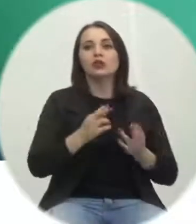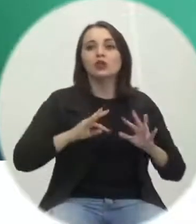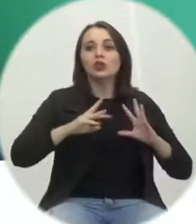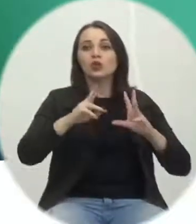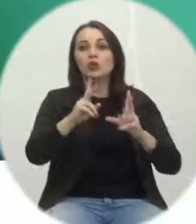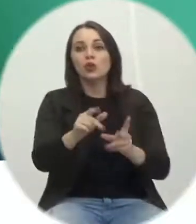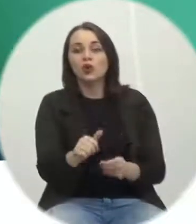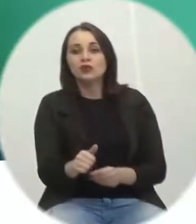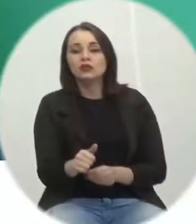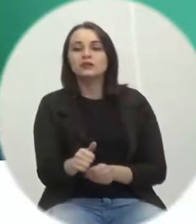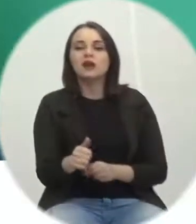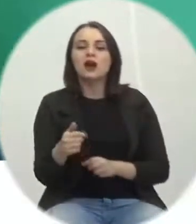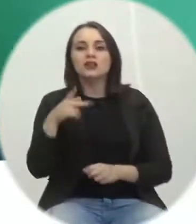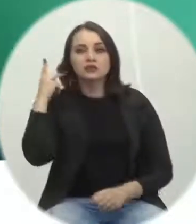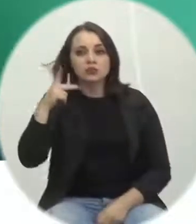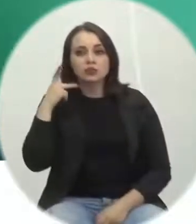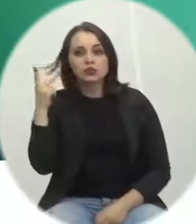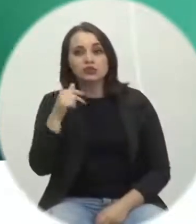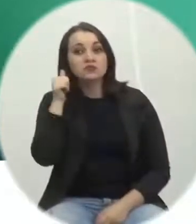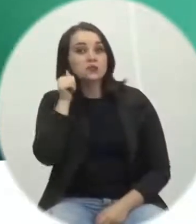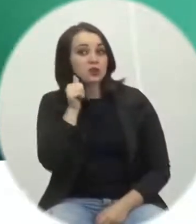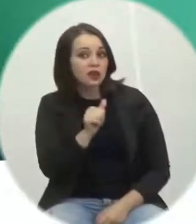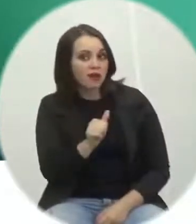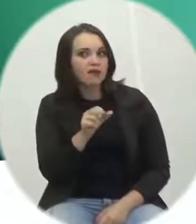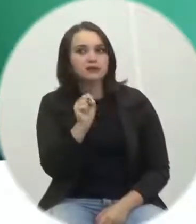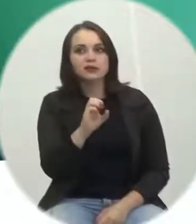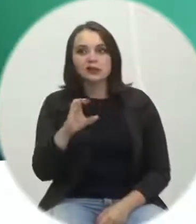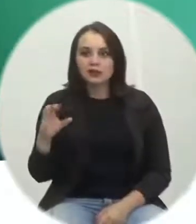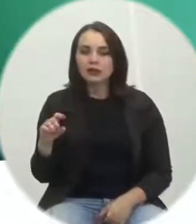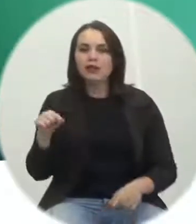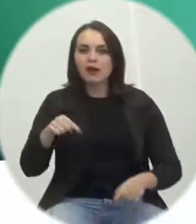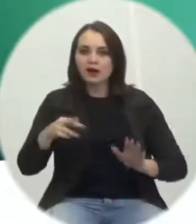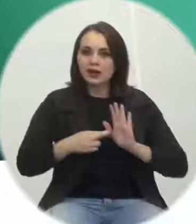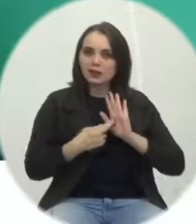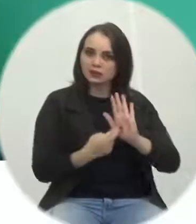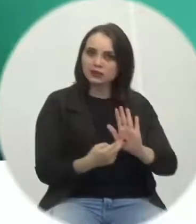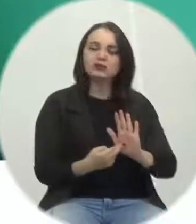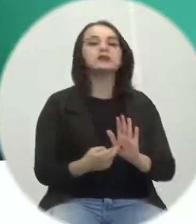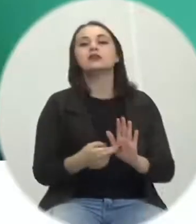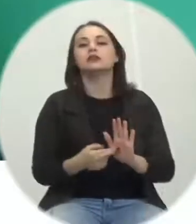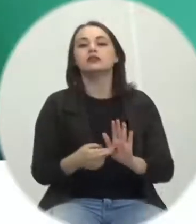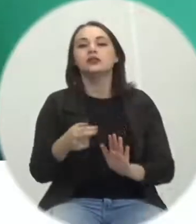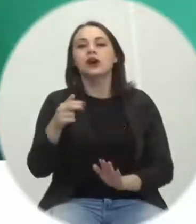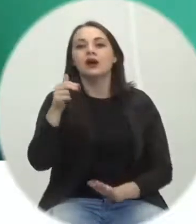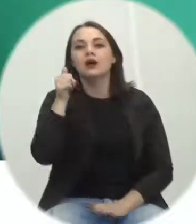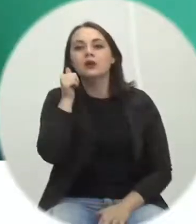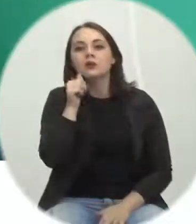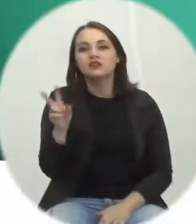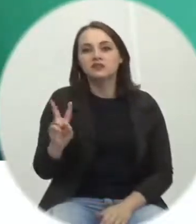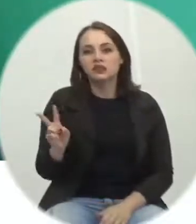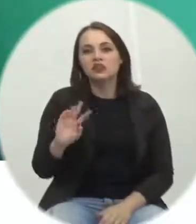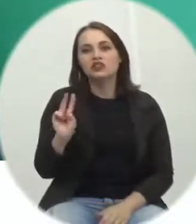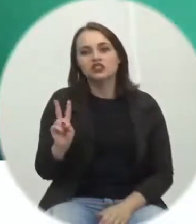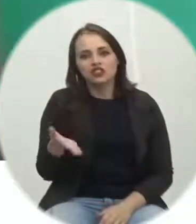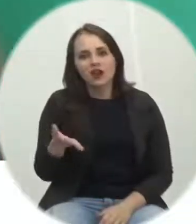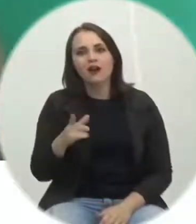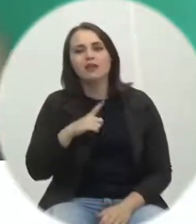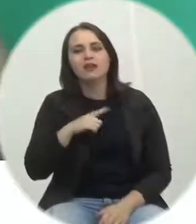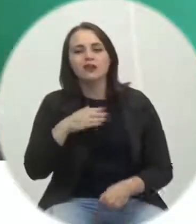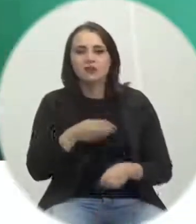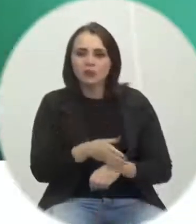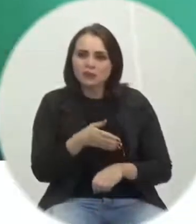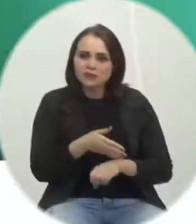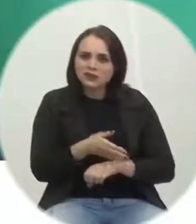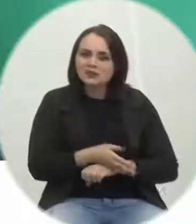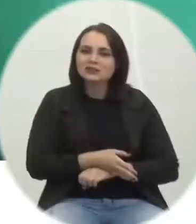catarinenses, aqui também representadas pelas vereadoras de toda a REC, e já temos a presença confirmada de várias deputadas